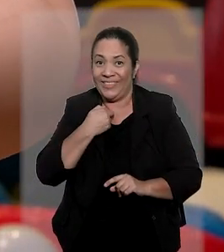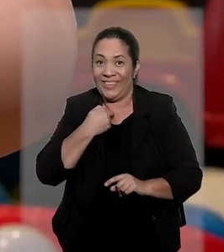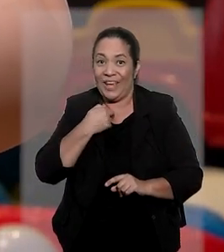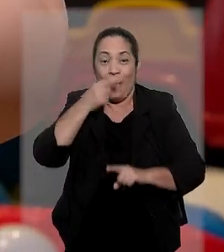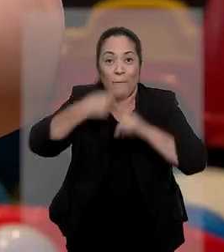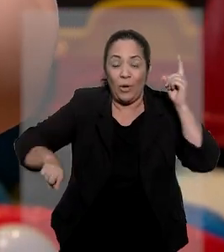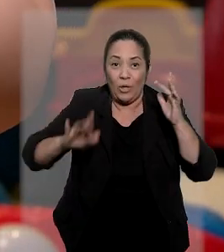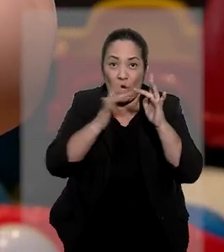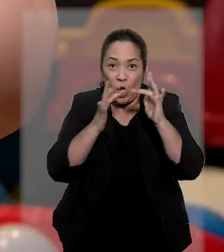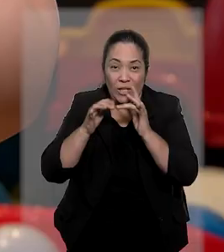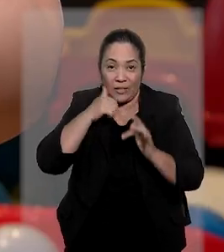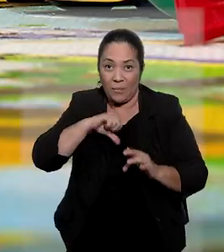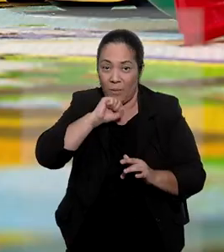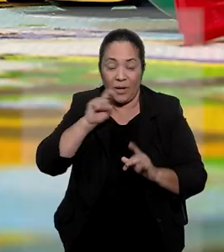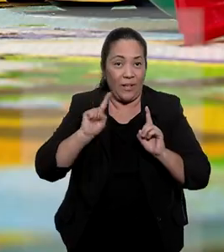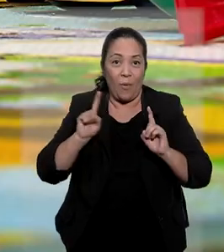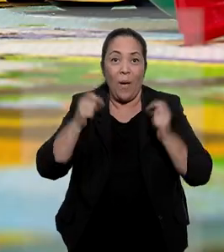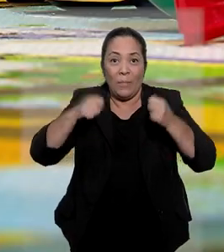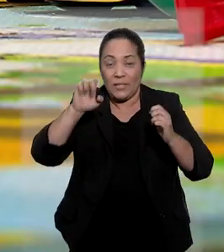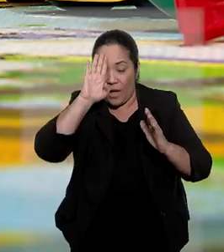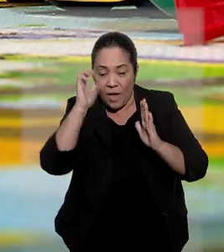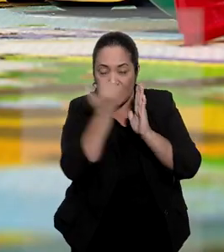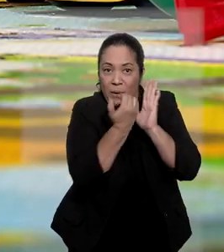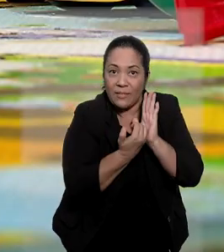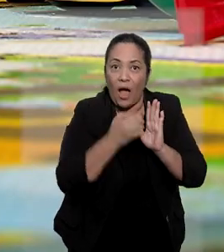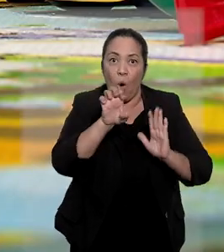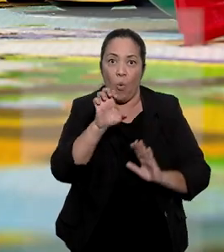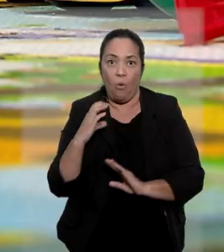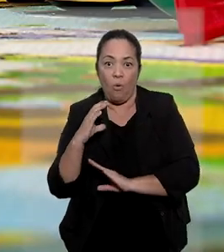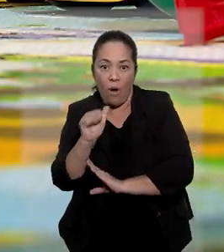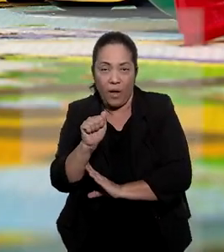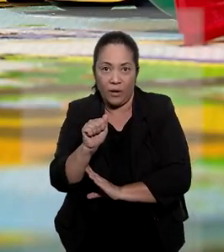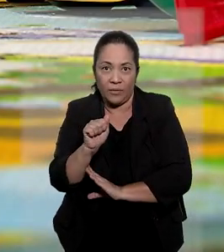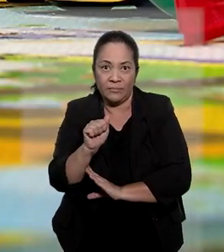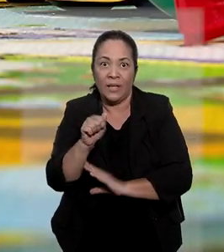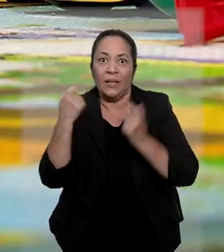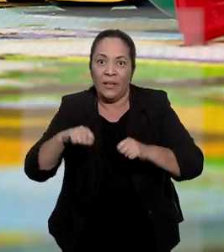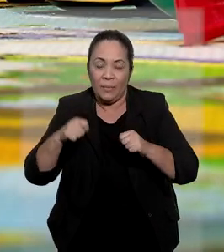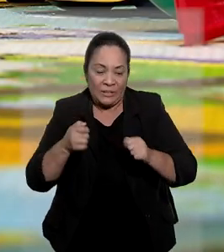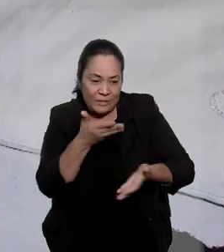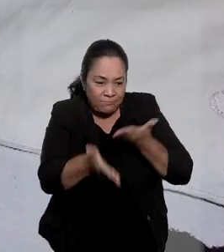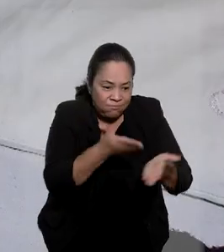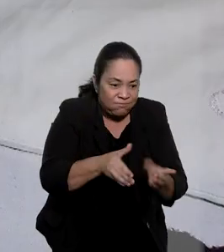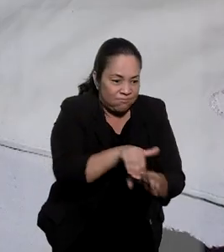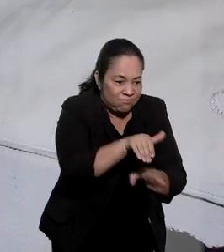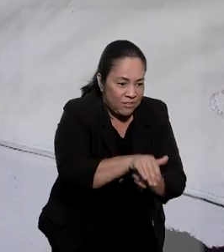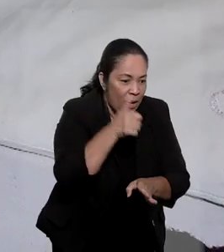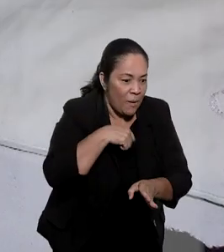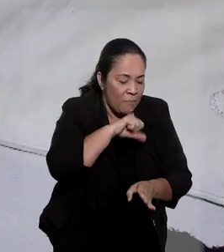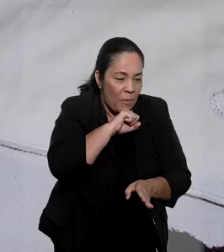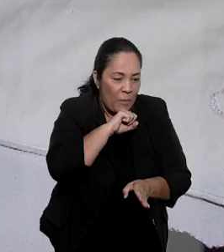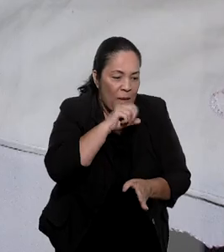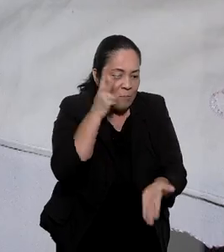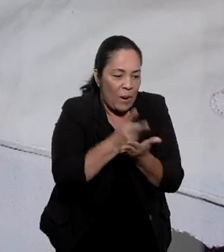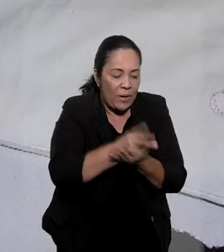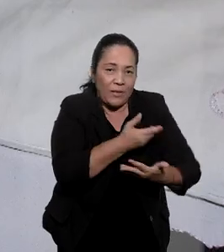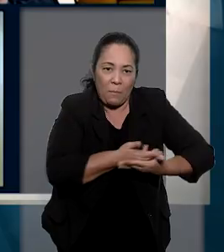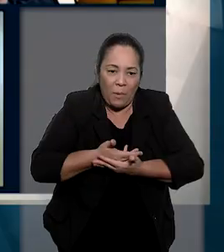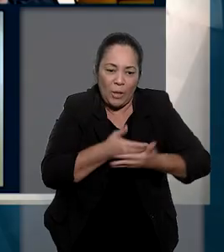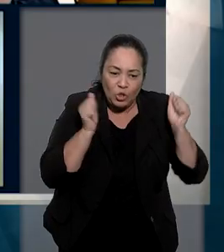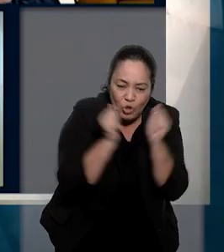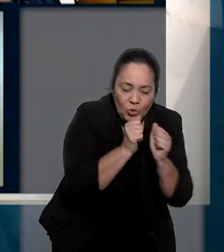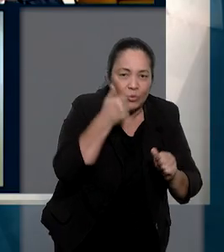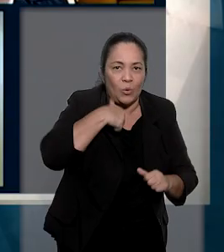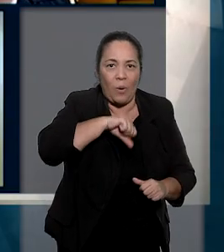completo o cumprimento do ECA, segundo o qual devem ser tentados todos os meios possíveis para manter a criança na família natural.